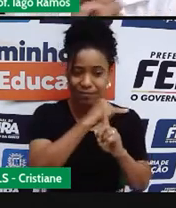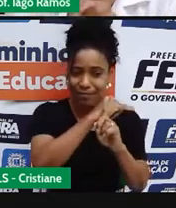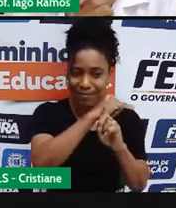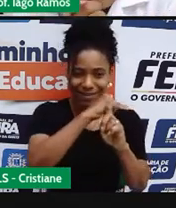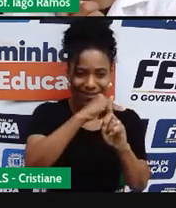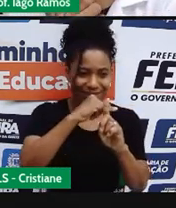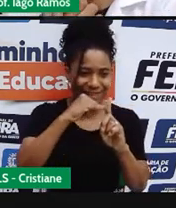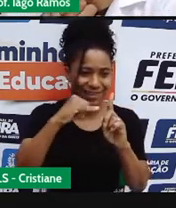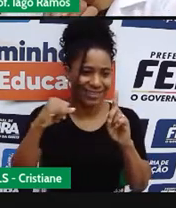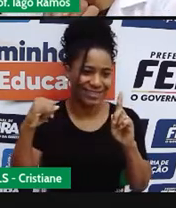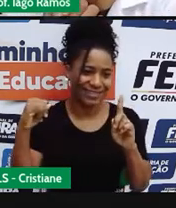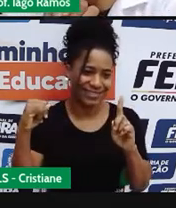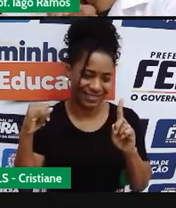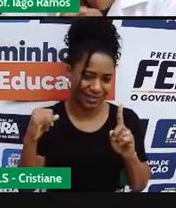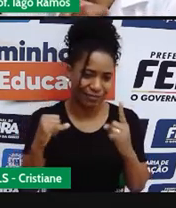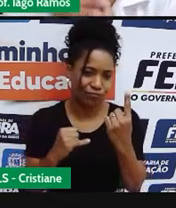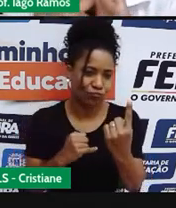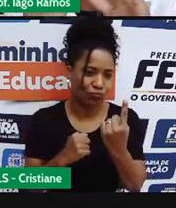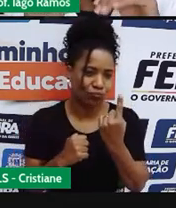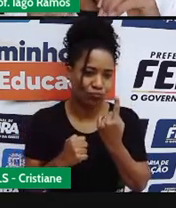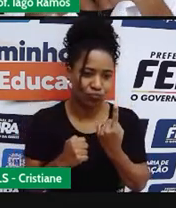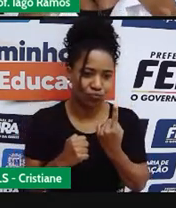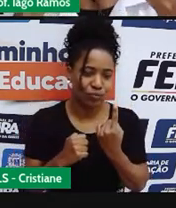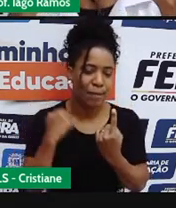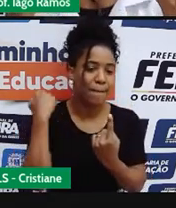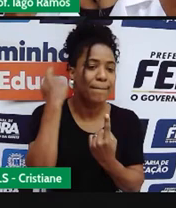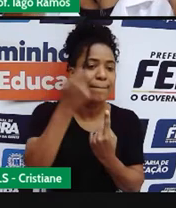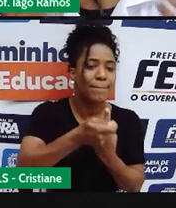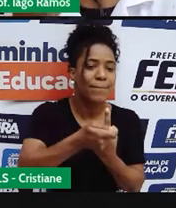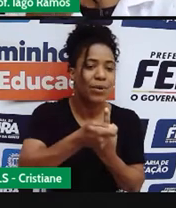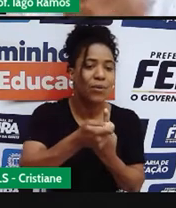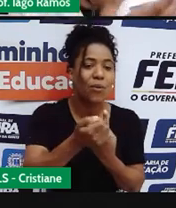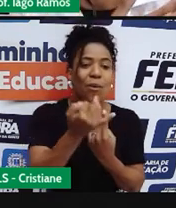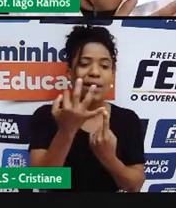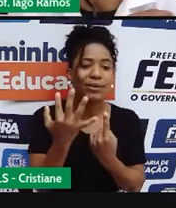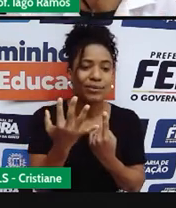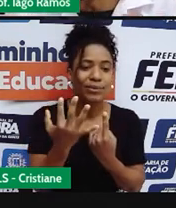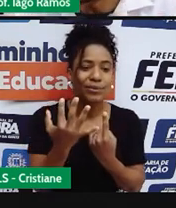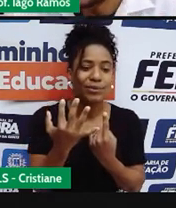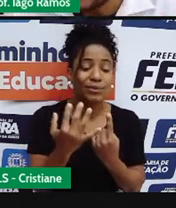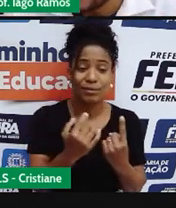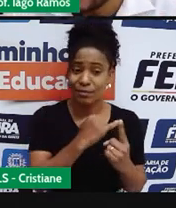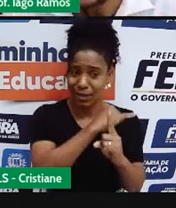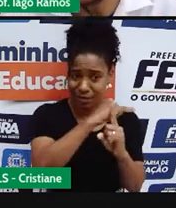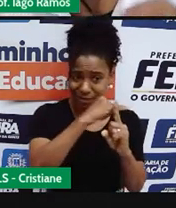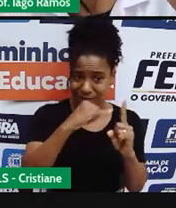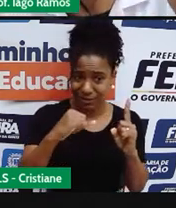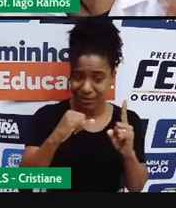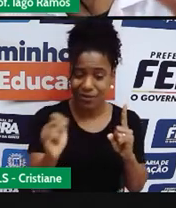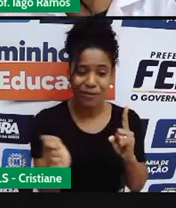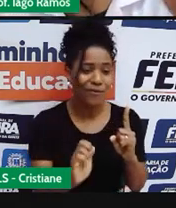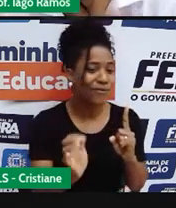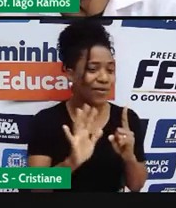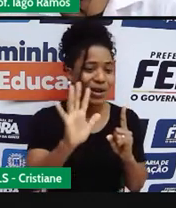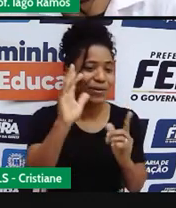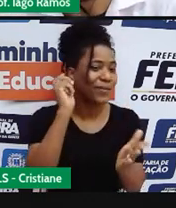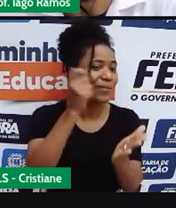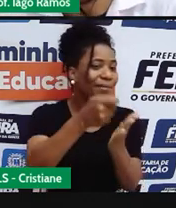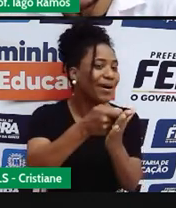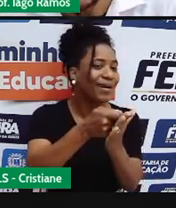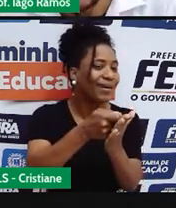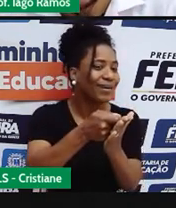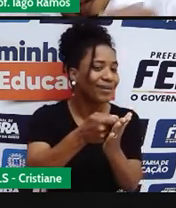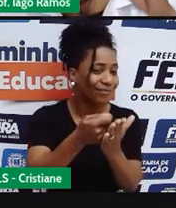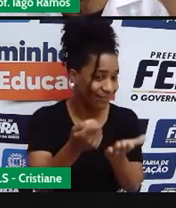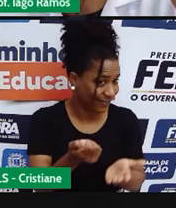essa quantidade de feijão que vai ser levada, o que é que aconteceu com o preço que foi pago? Essa é a pergunta,